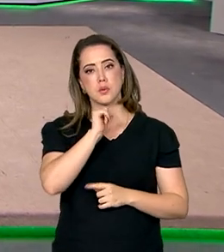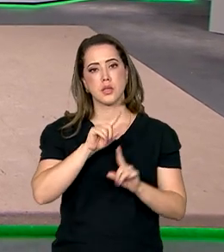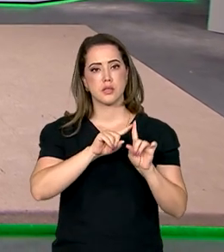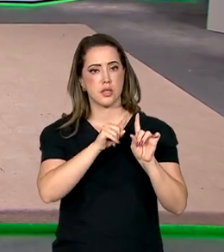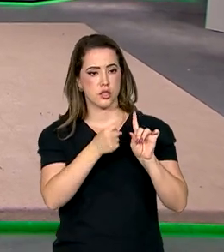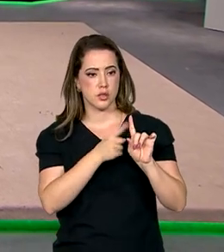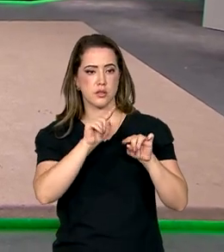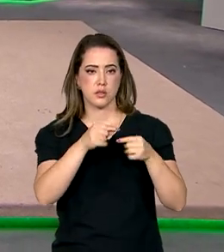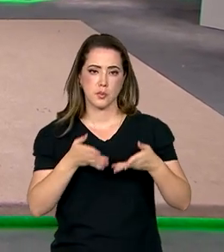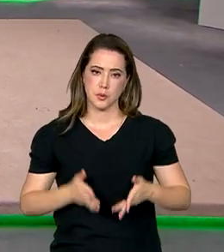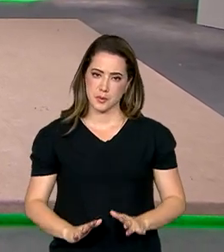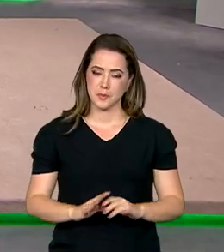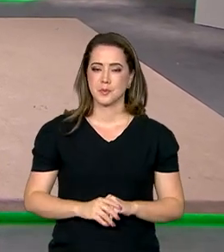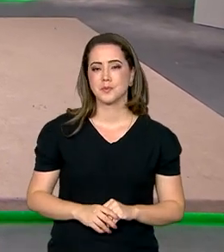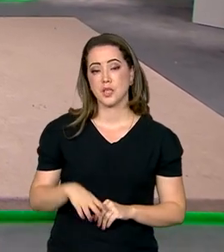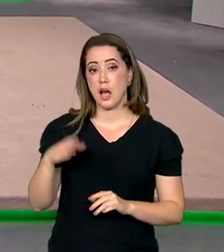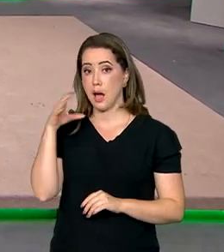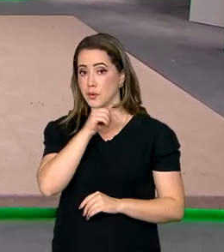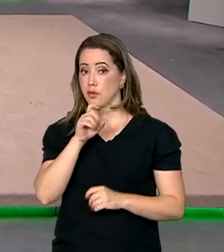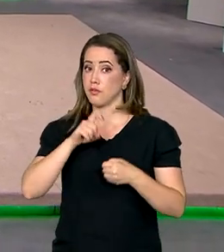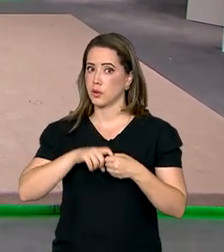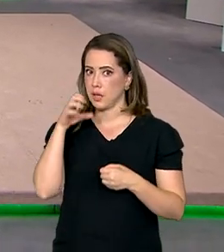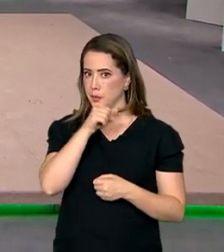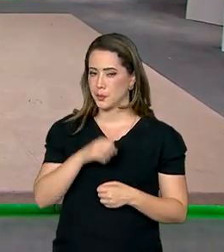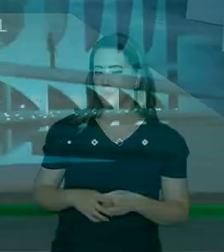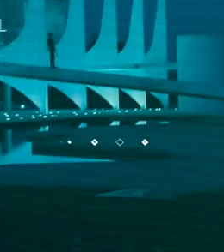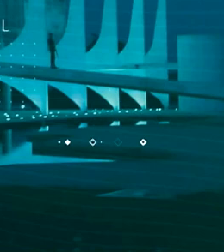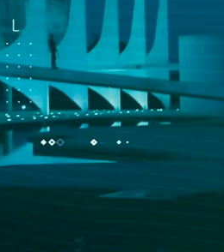gestação e no pós-parto. É rapidinho, não sai daí!